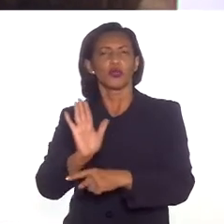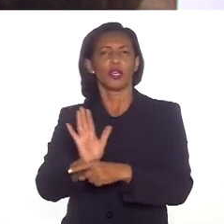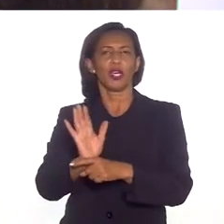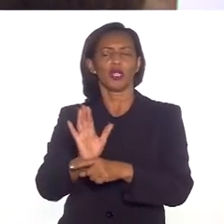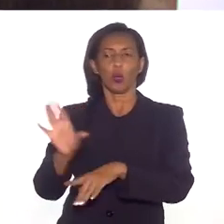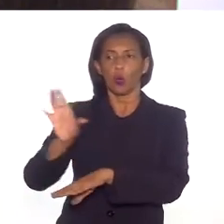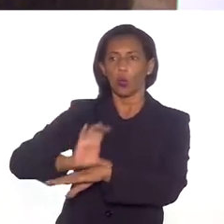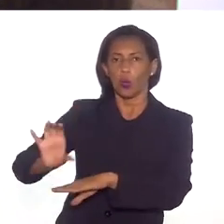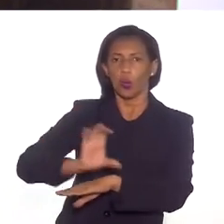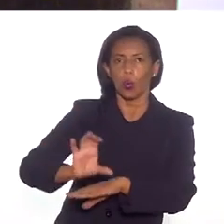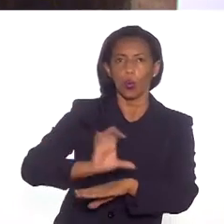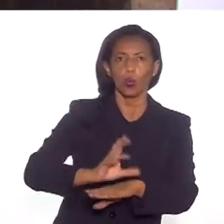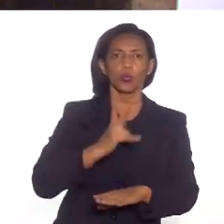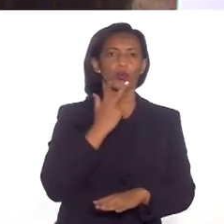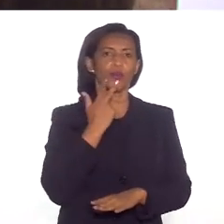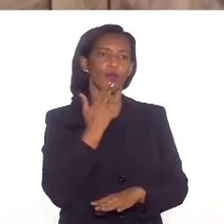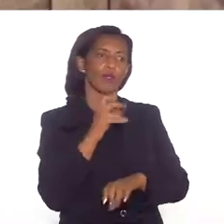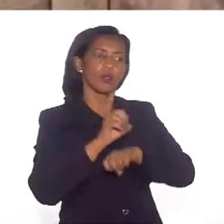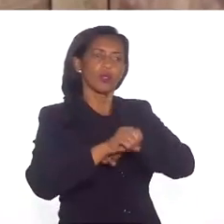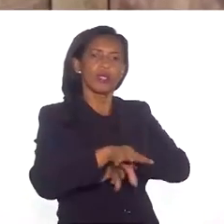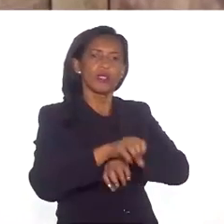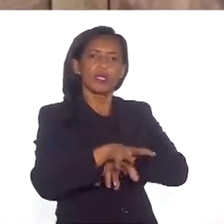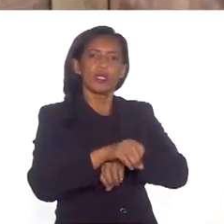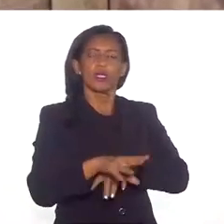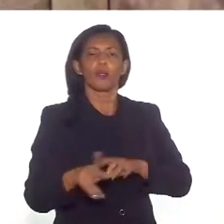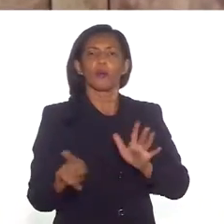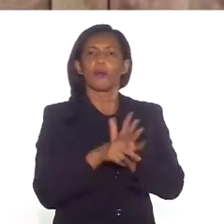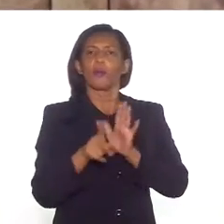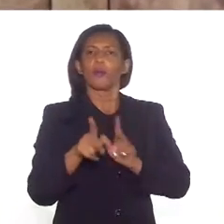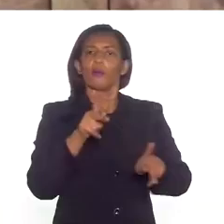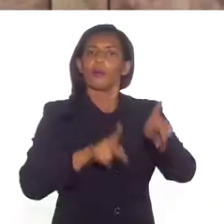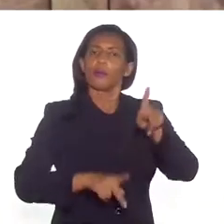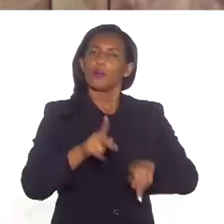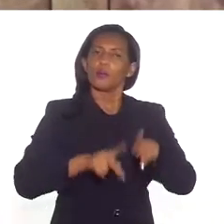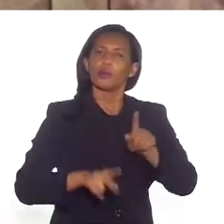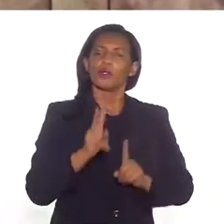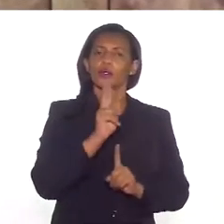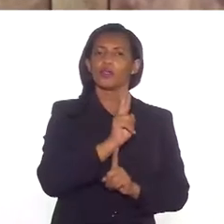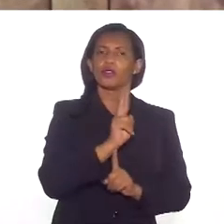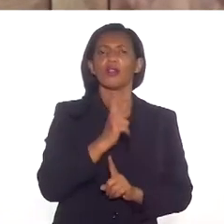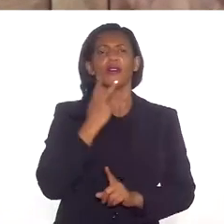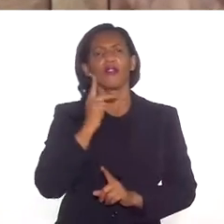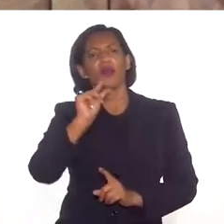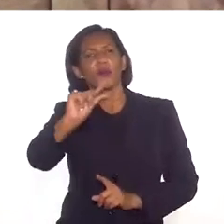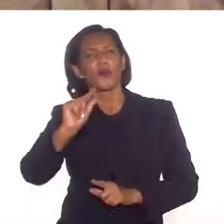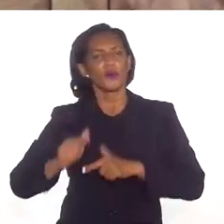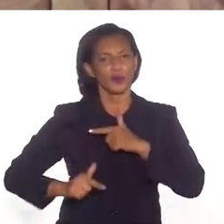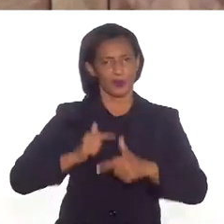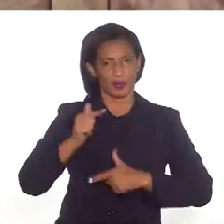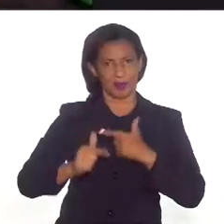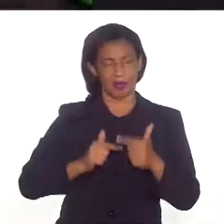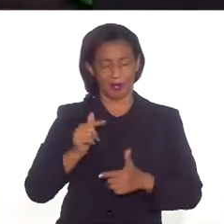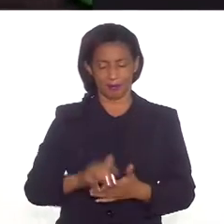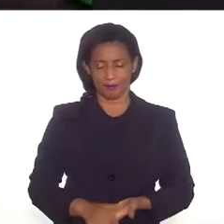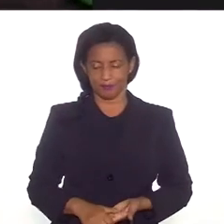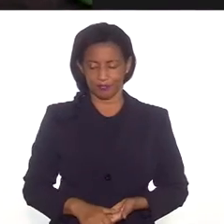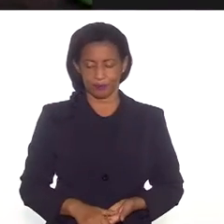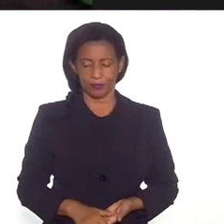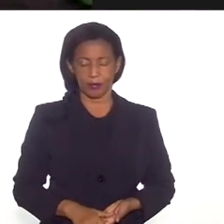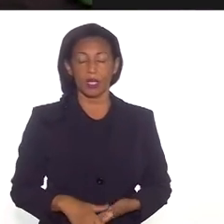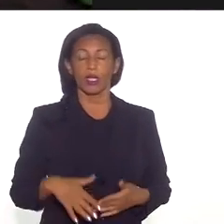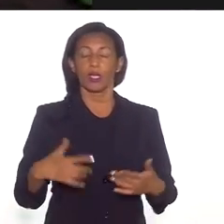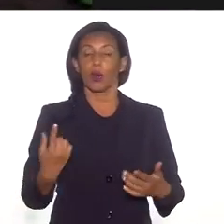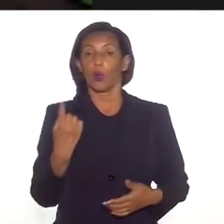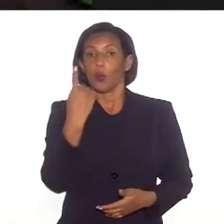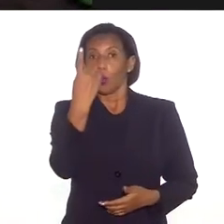cursos, ensinando sobre educação para a população indígena. Eu queria que você falasse um pouco do trabalho. Pois é, um dos caminhos que